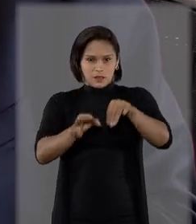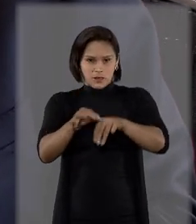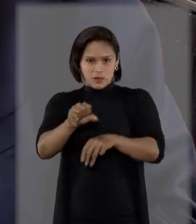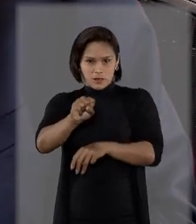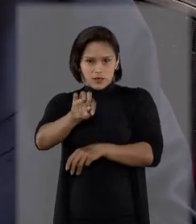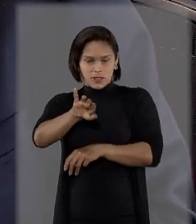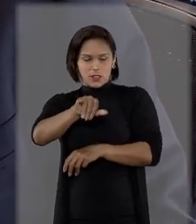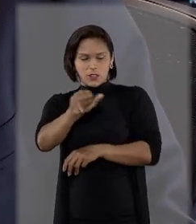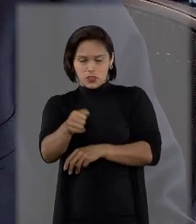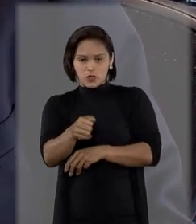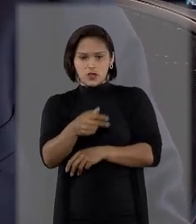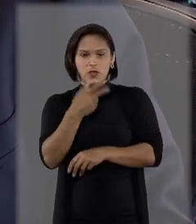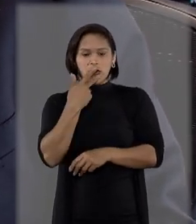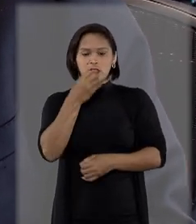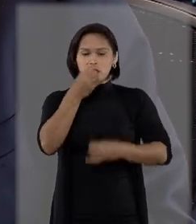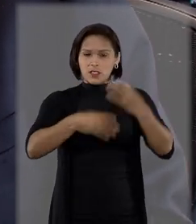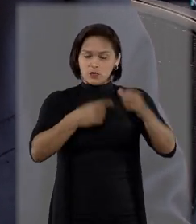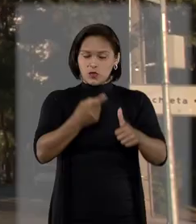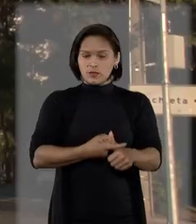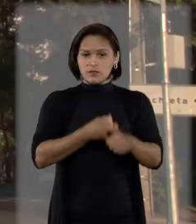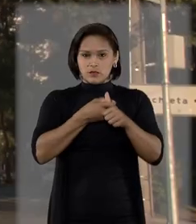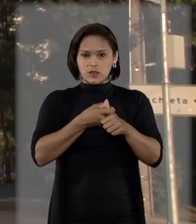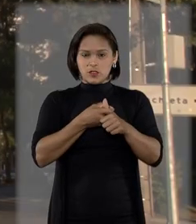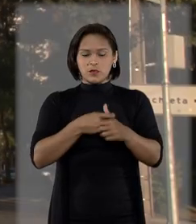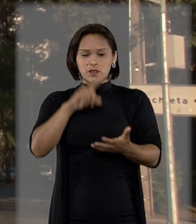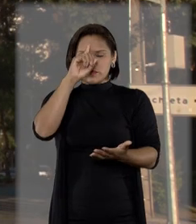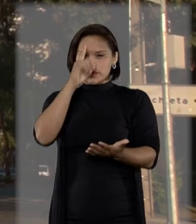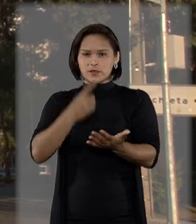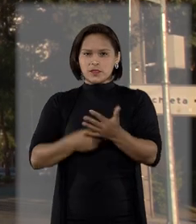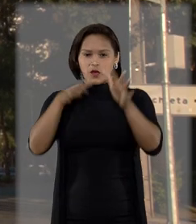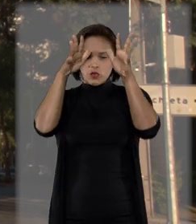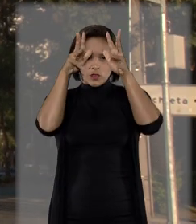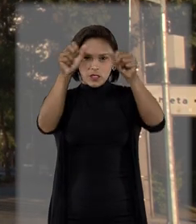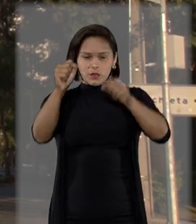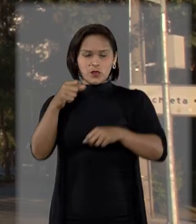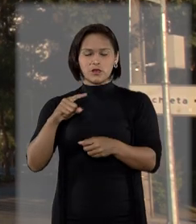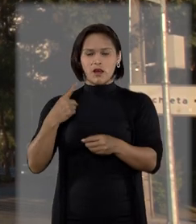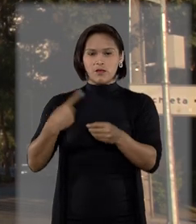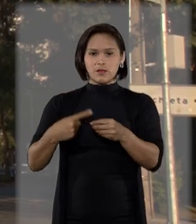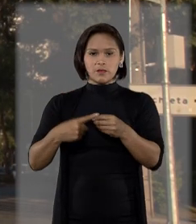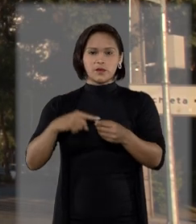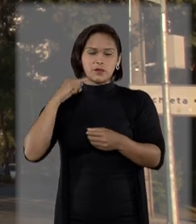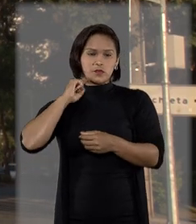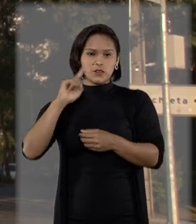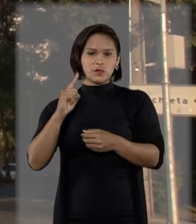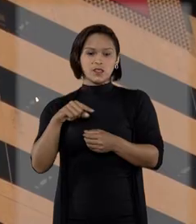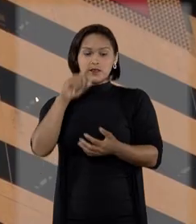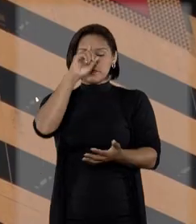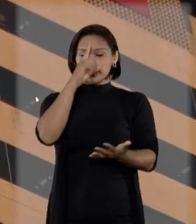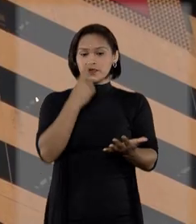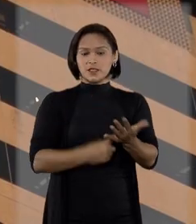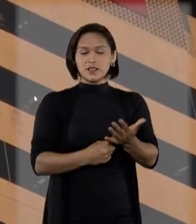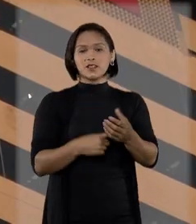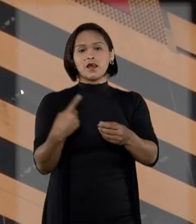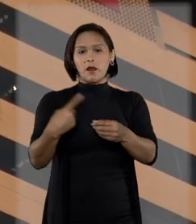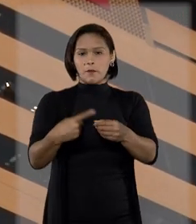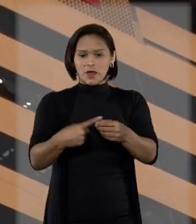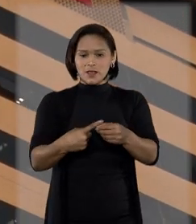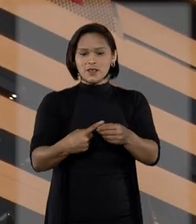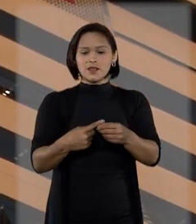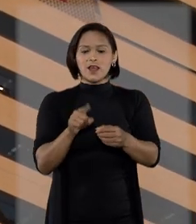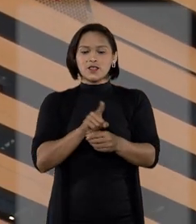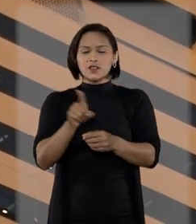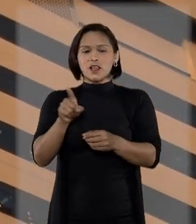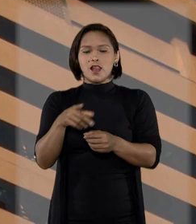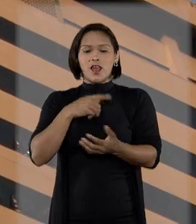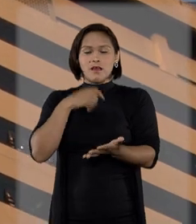Superior Tribunal de Justiça, ministro Humberto Martins, suspendeu uma decisão do Tribunal de Justiça de Minas Gerais que determinava ao município